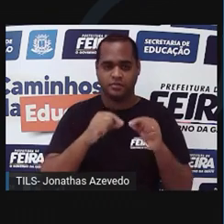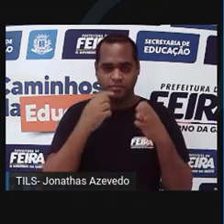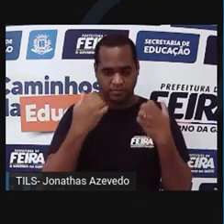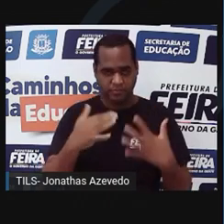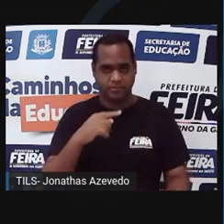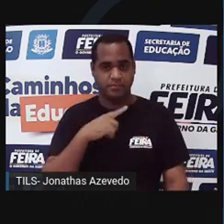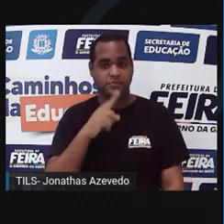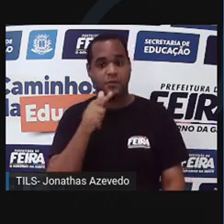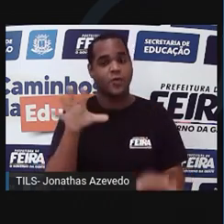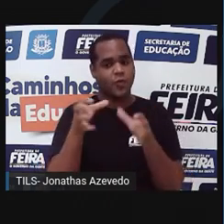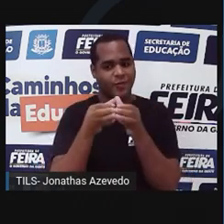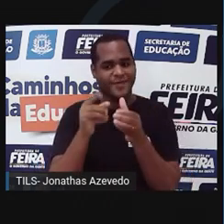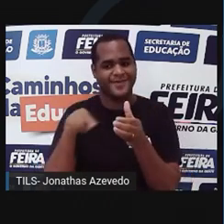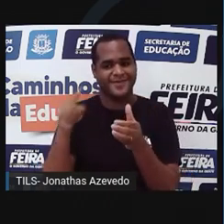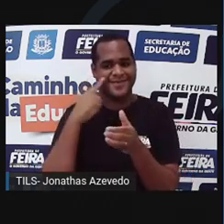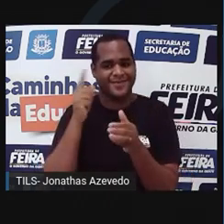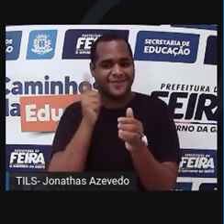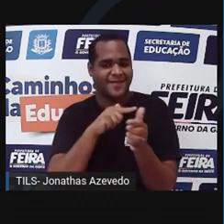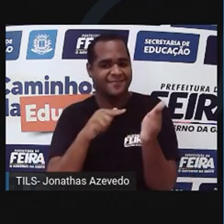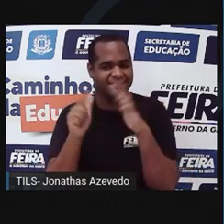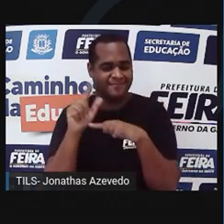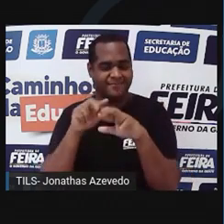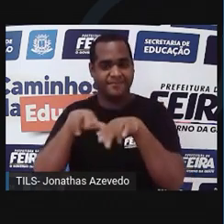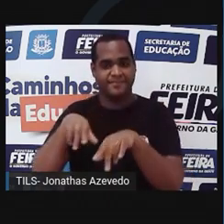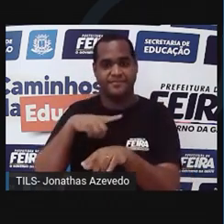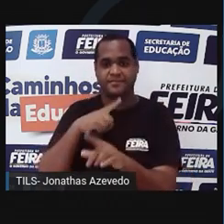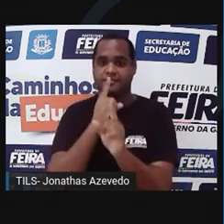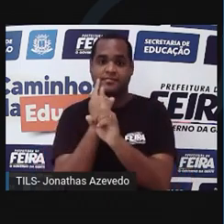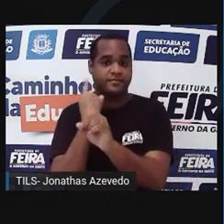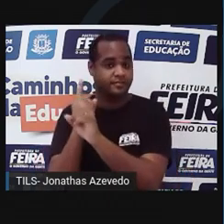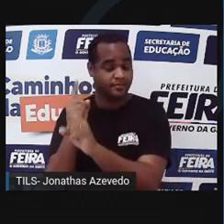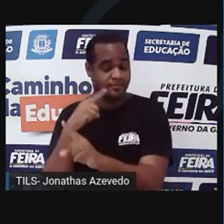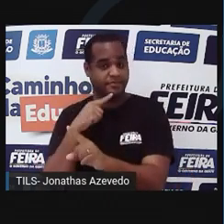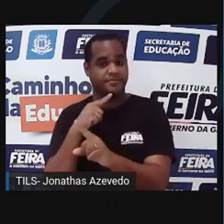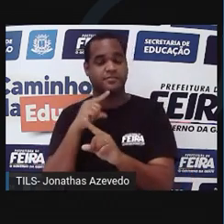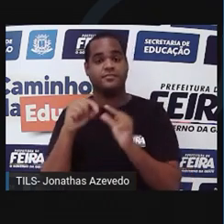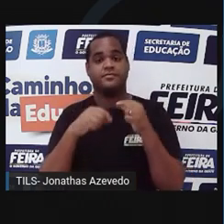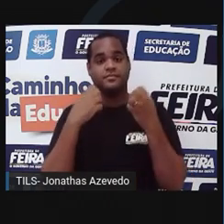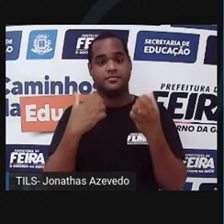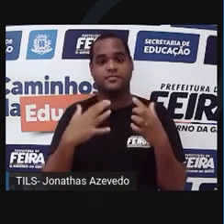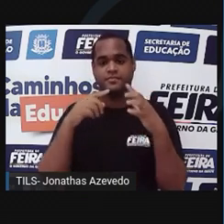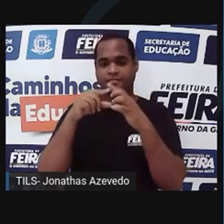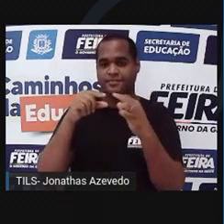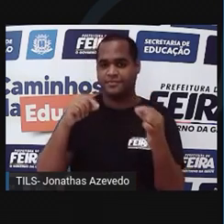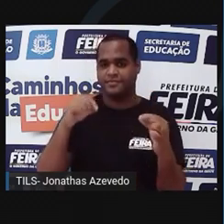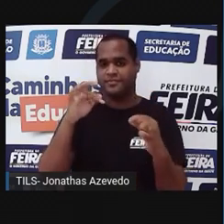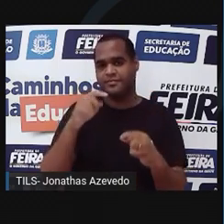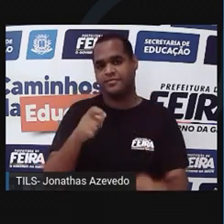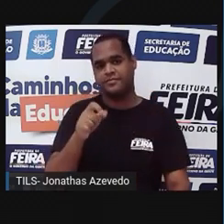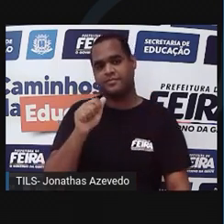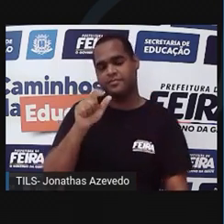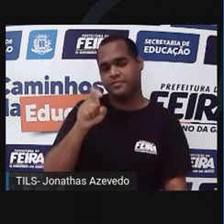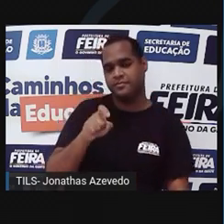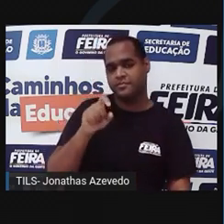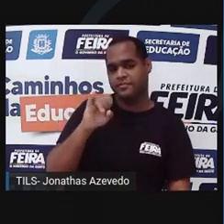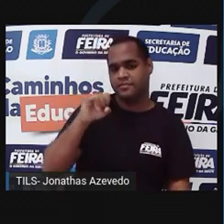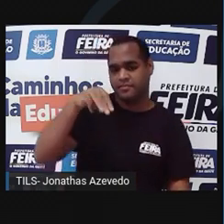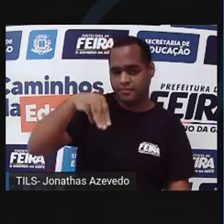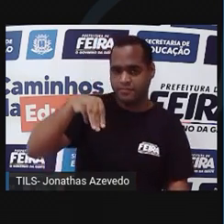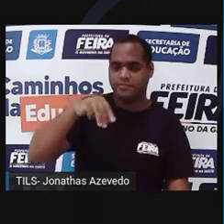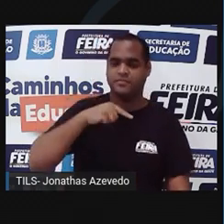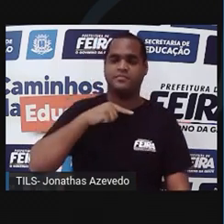O próximo grupo de plantas que a gente vai ver são as pteridófitas, como a samambaia e o xaxim. A grande novidade